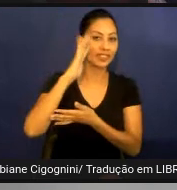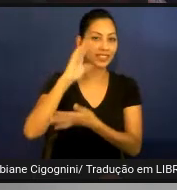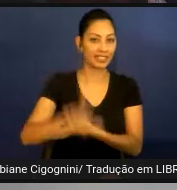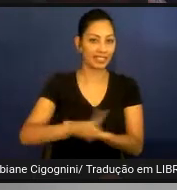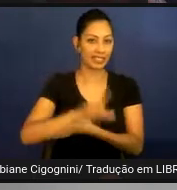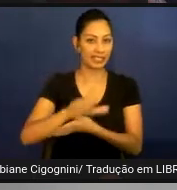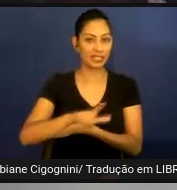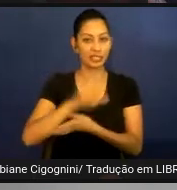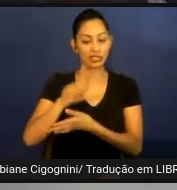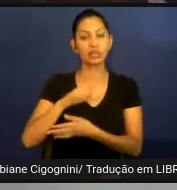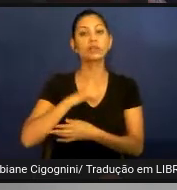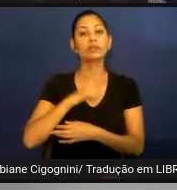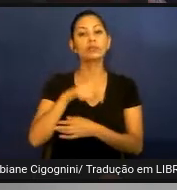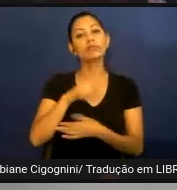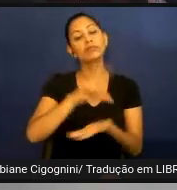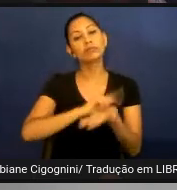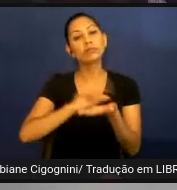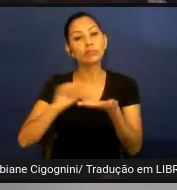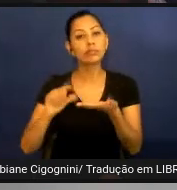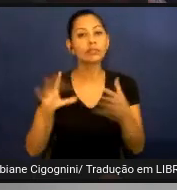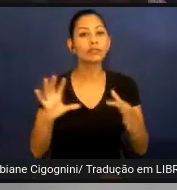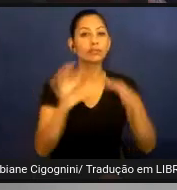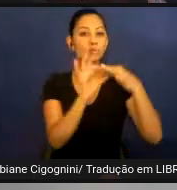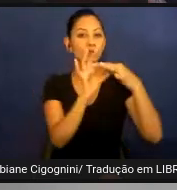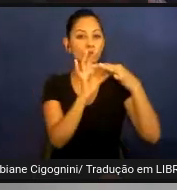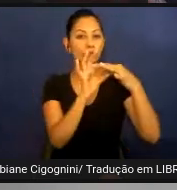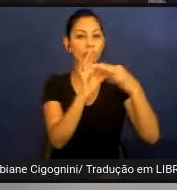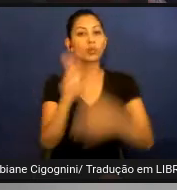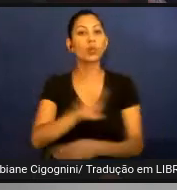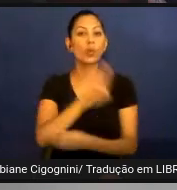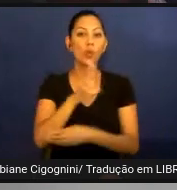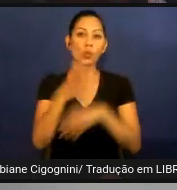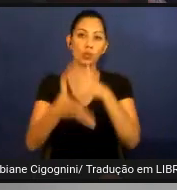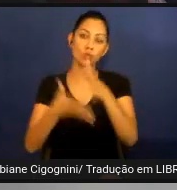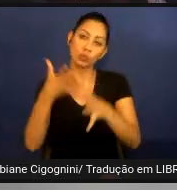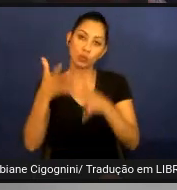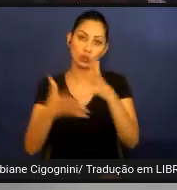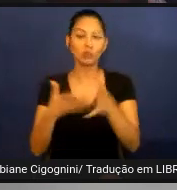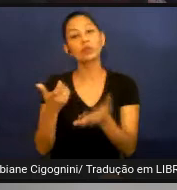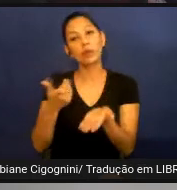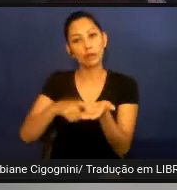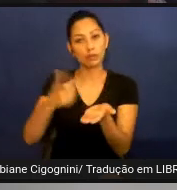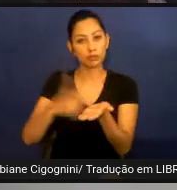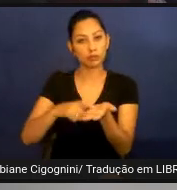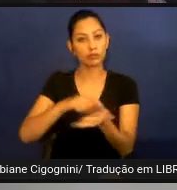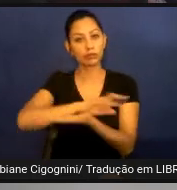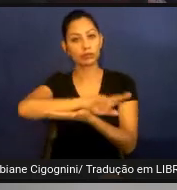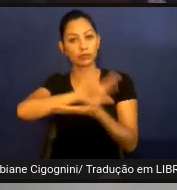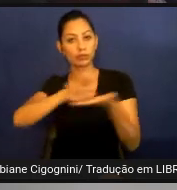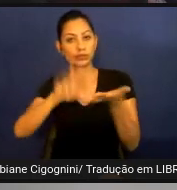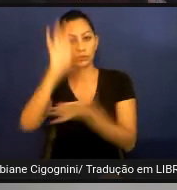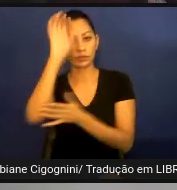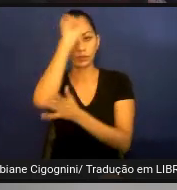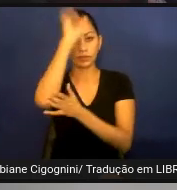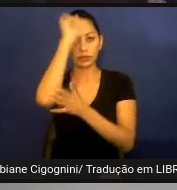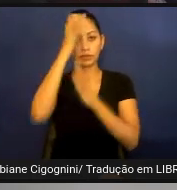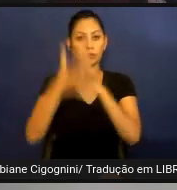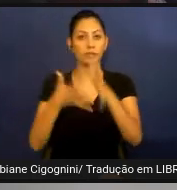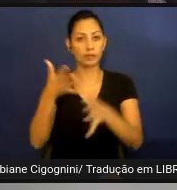por artigos relacionados que falassem do uso de Reds no processo de aprendizagem da Libras.